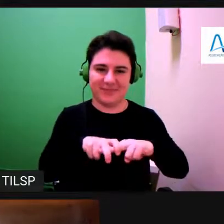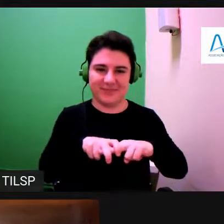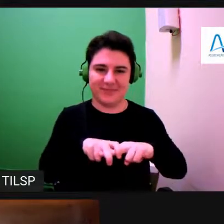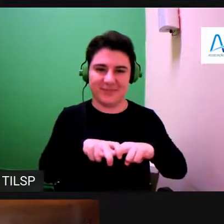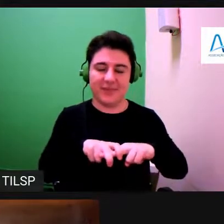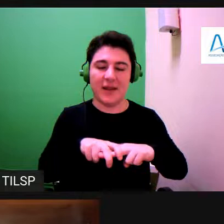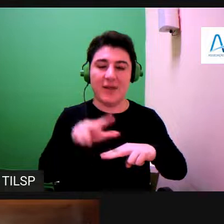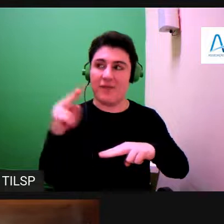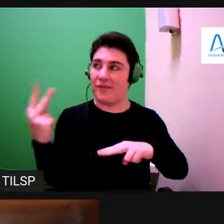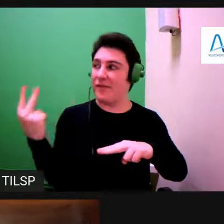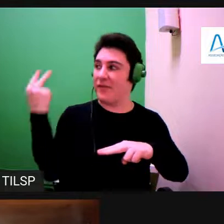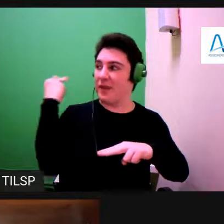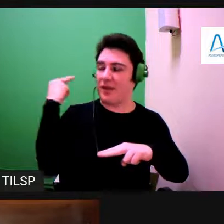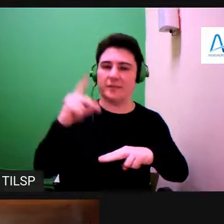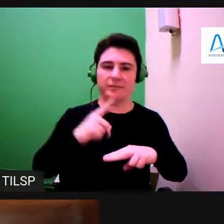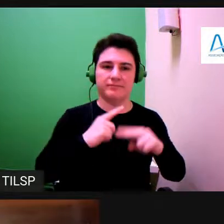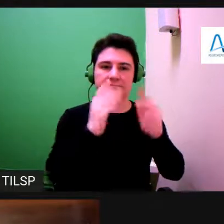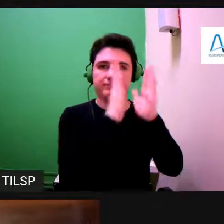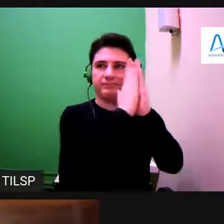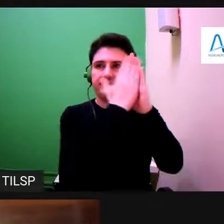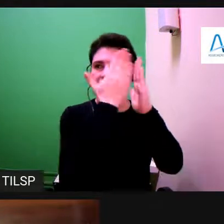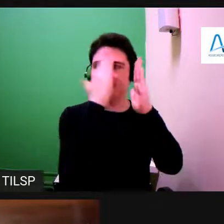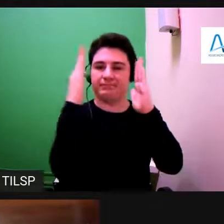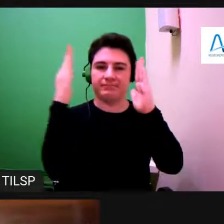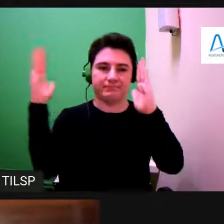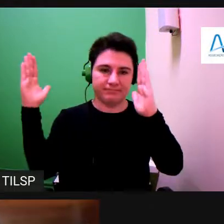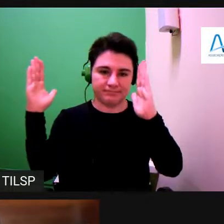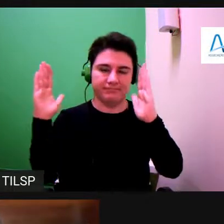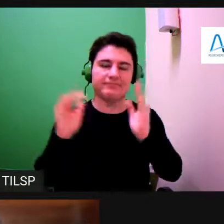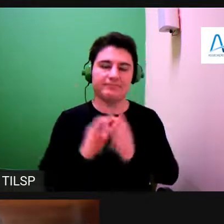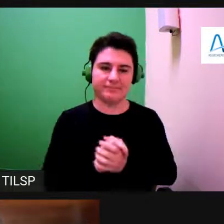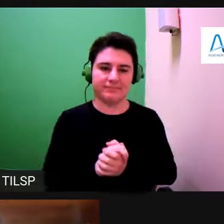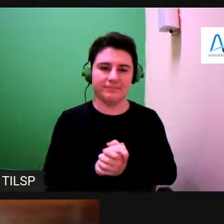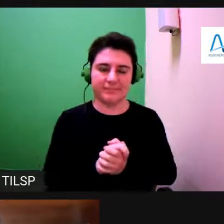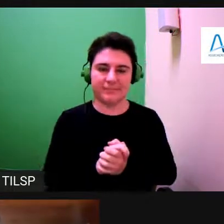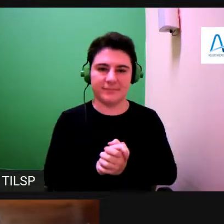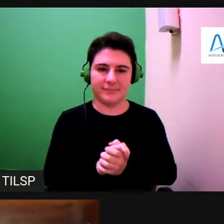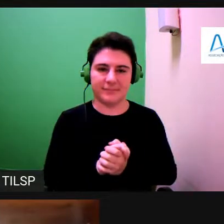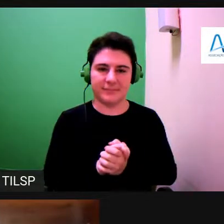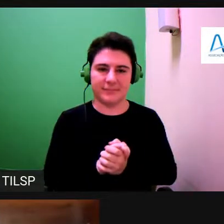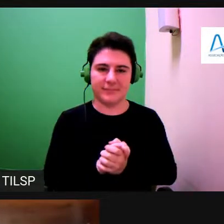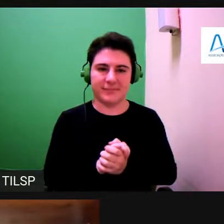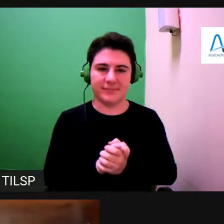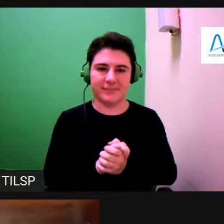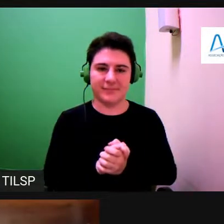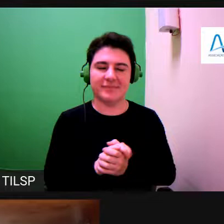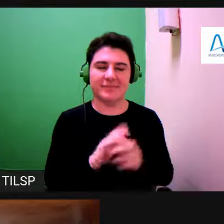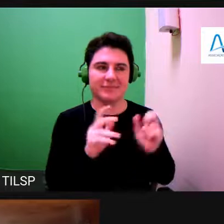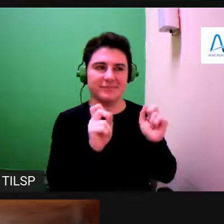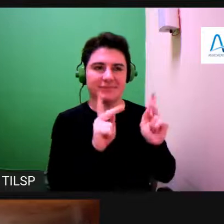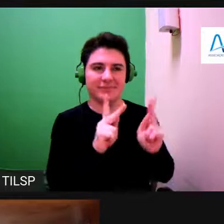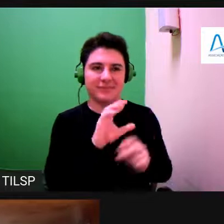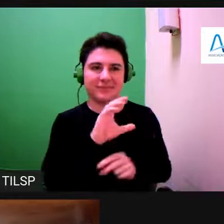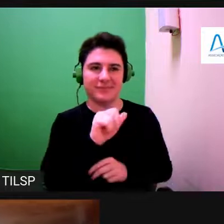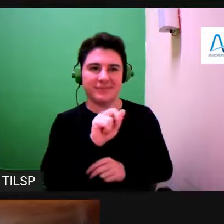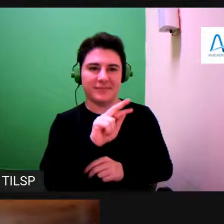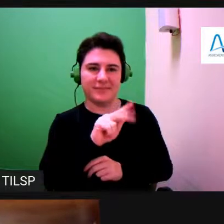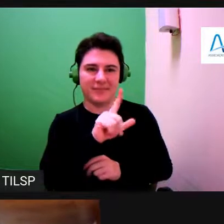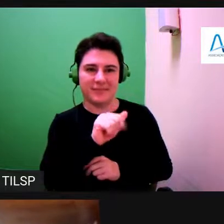vê ao fundo, uma estante de madeira com livros. Ok, Carla. Muito obrigada.